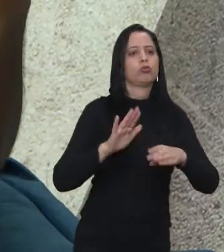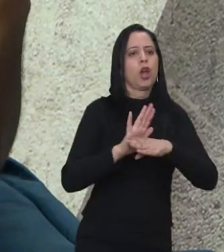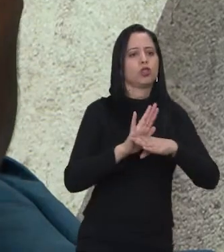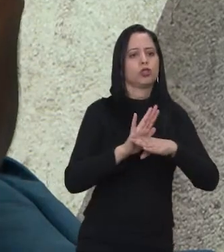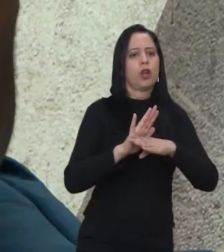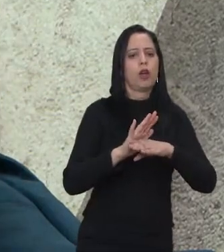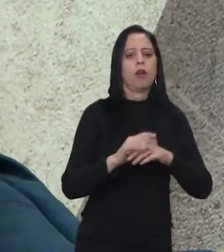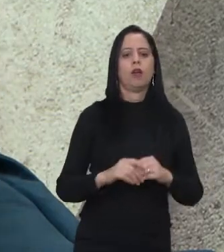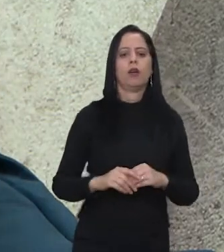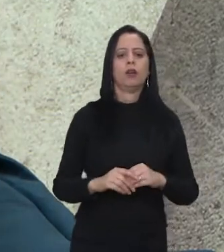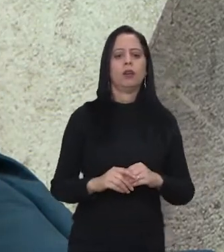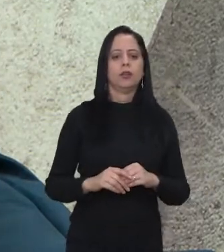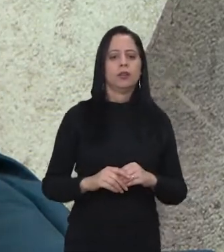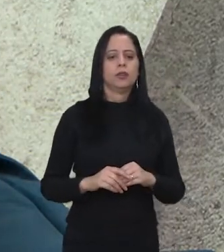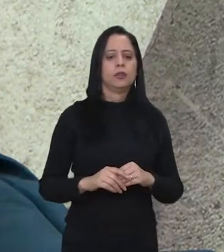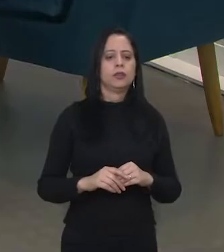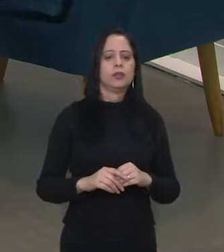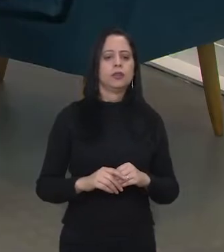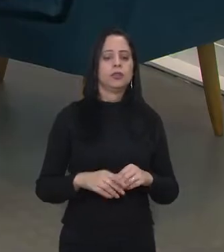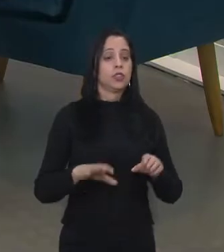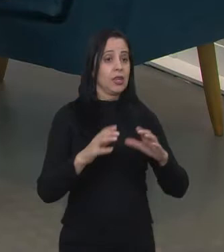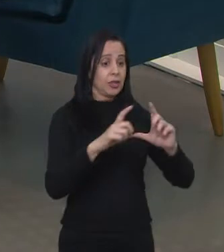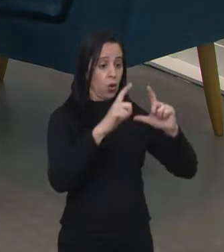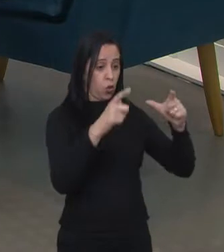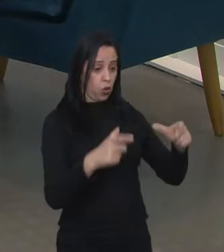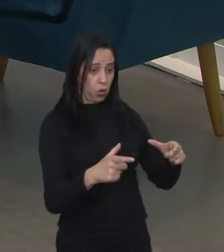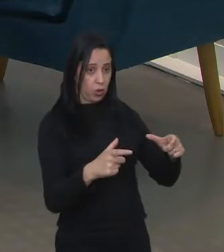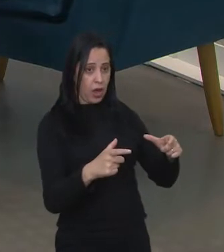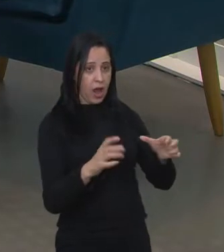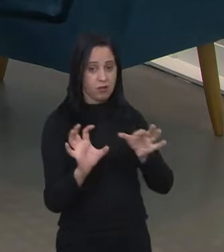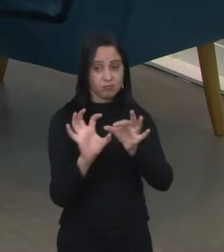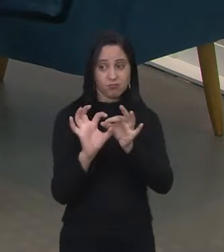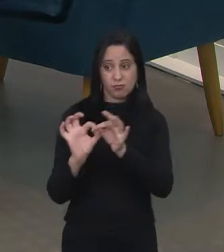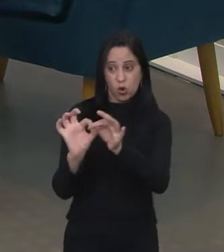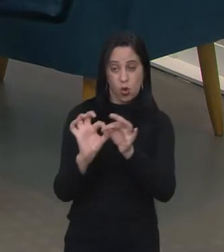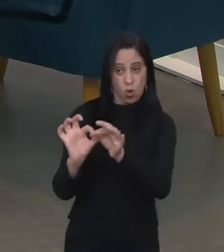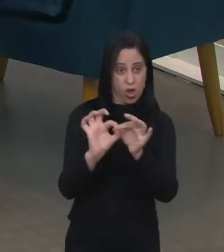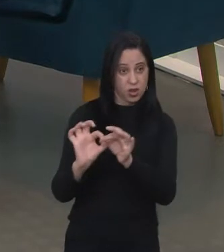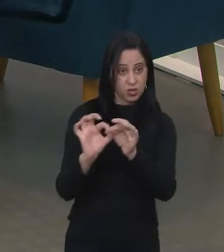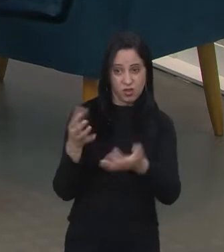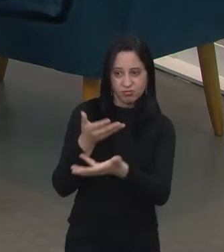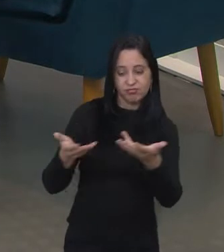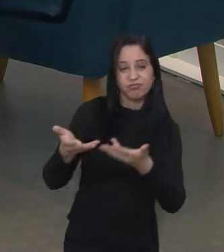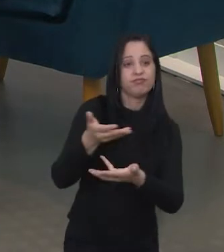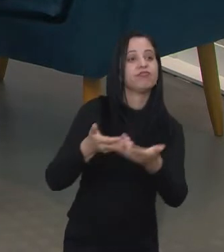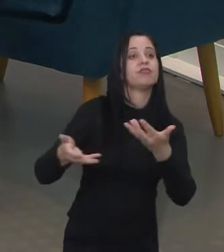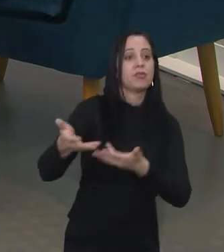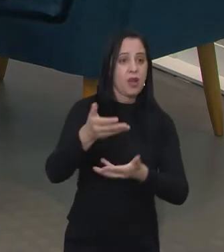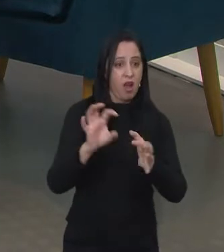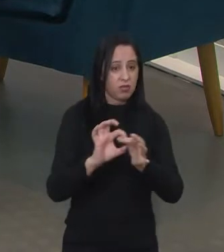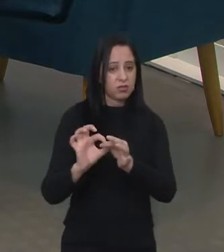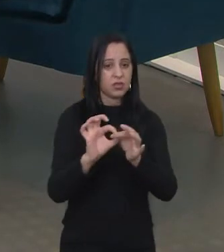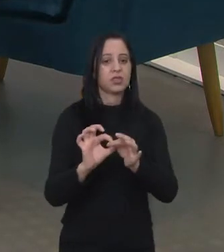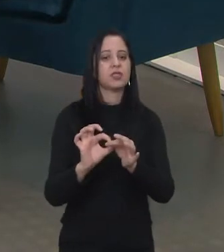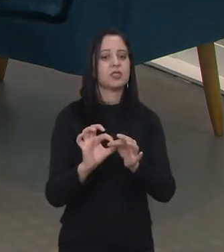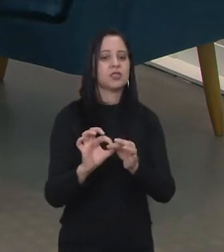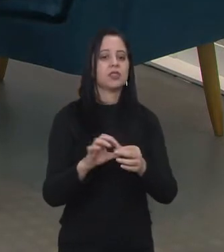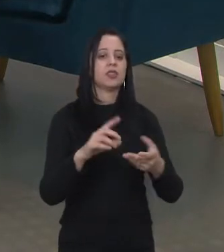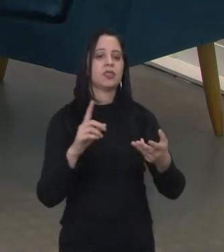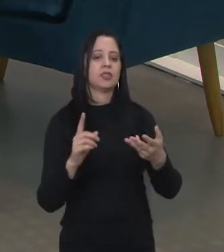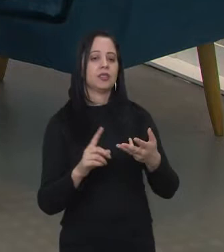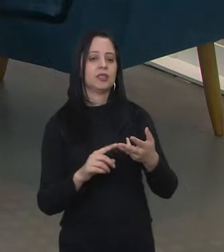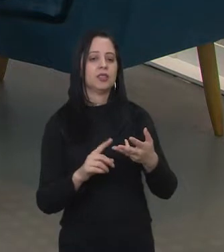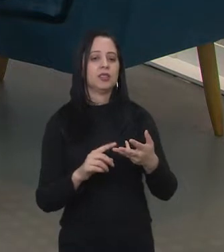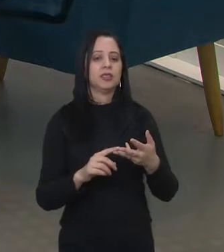se conectar lá. Interessante também. Então, ambiente, conexões entre todos os stakeholders, seja da academia,